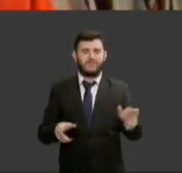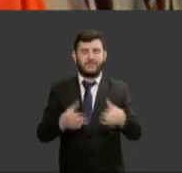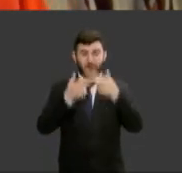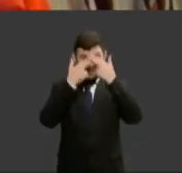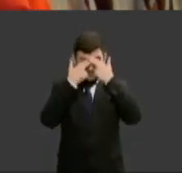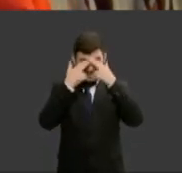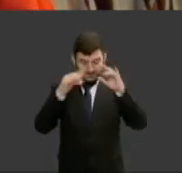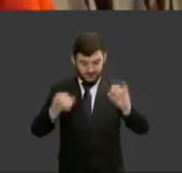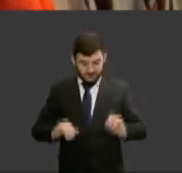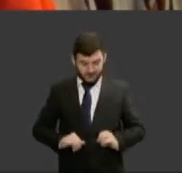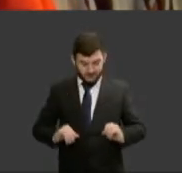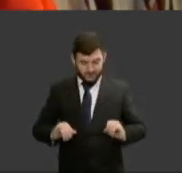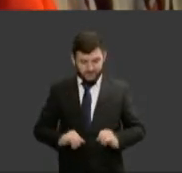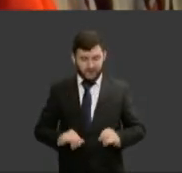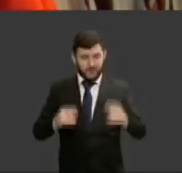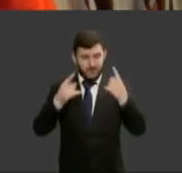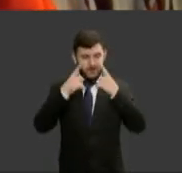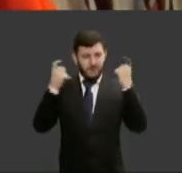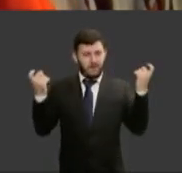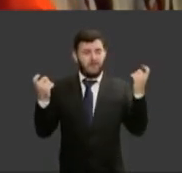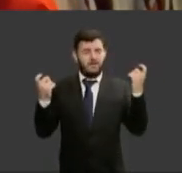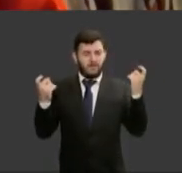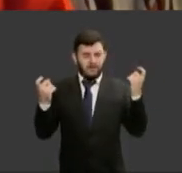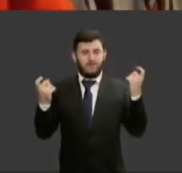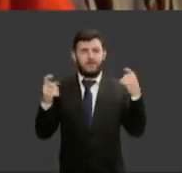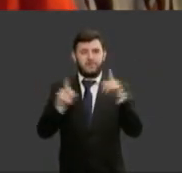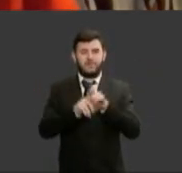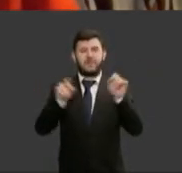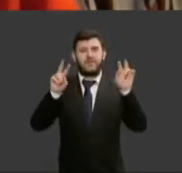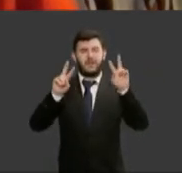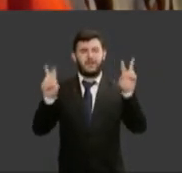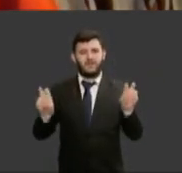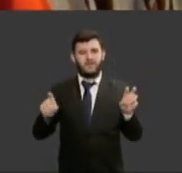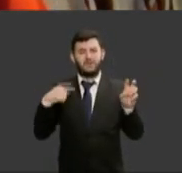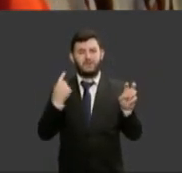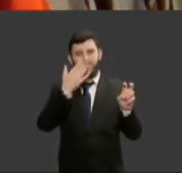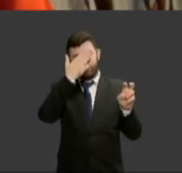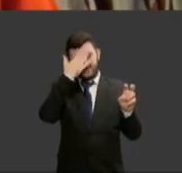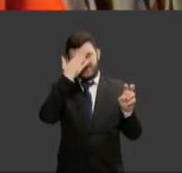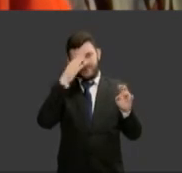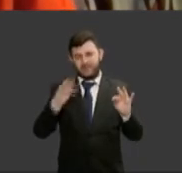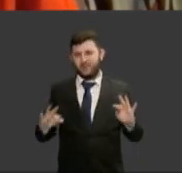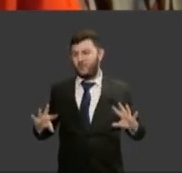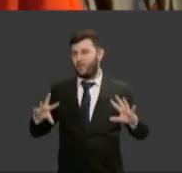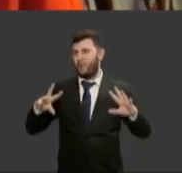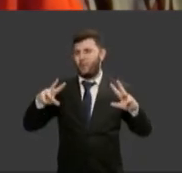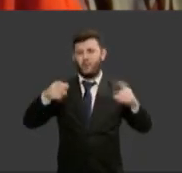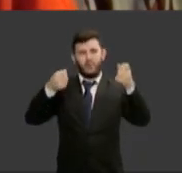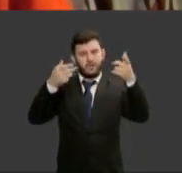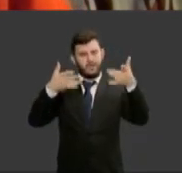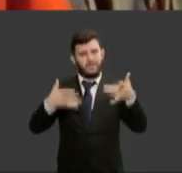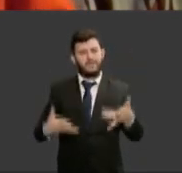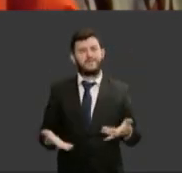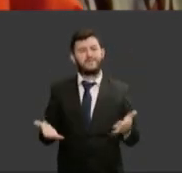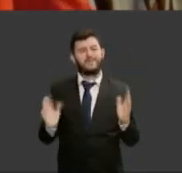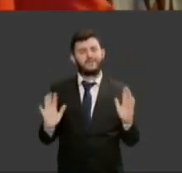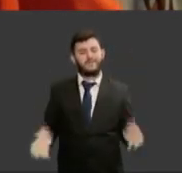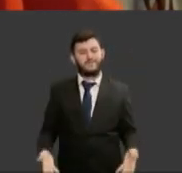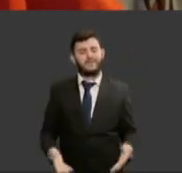assunto que já foi aqui tão bem abordado por todas que me antecederam